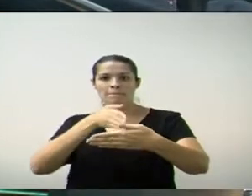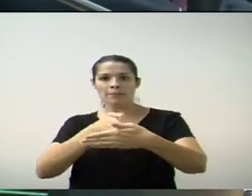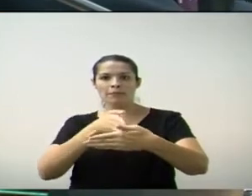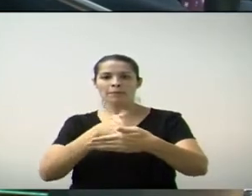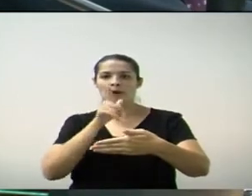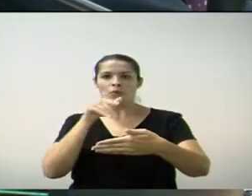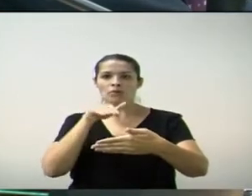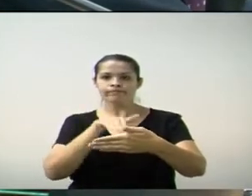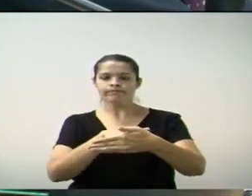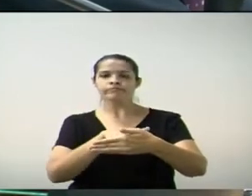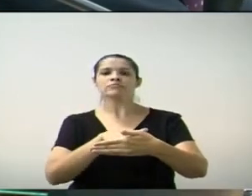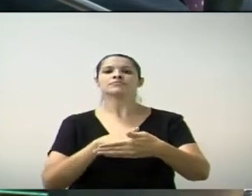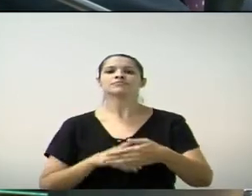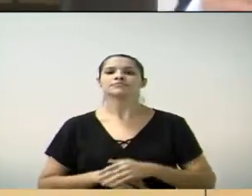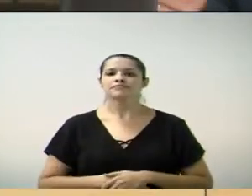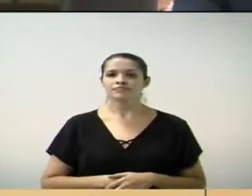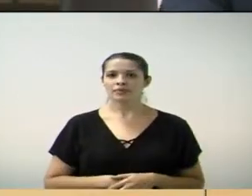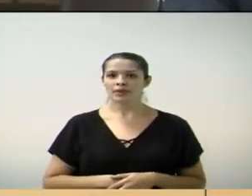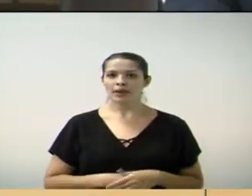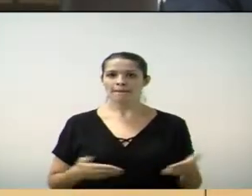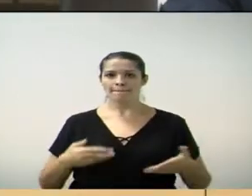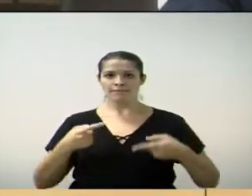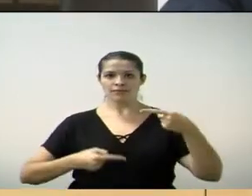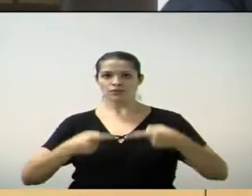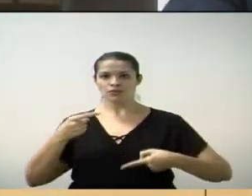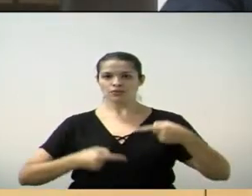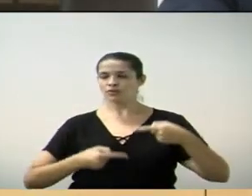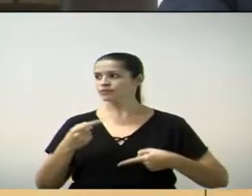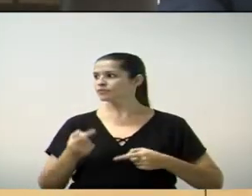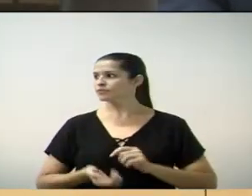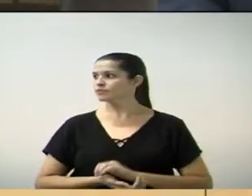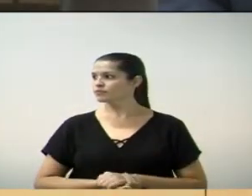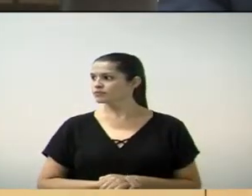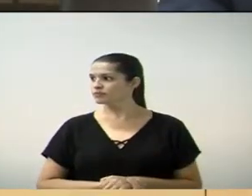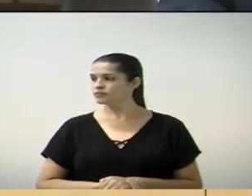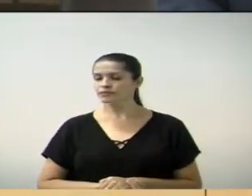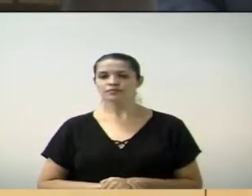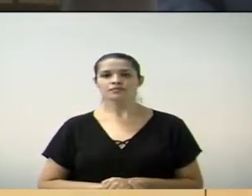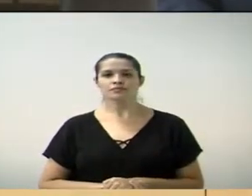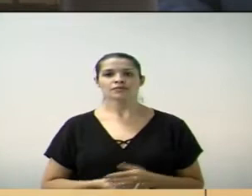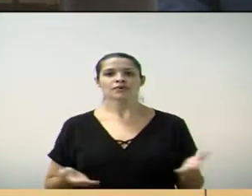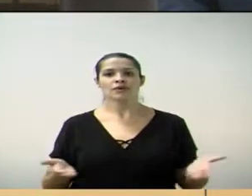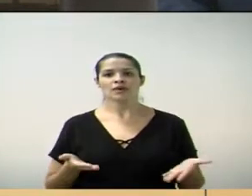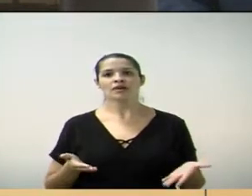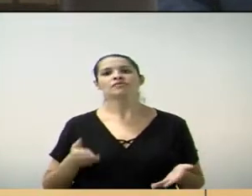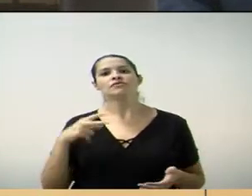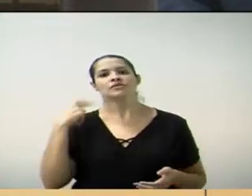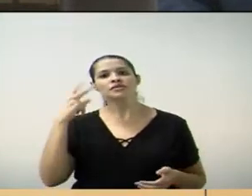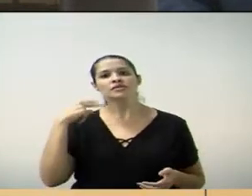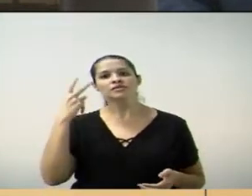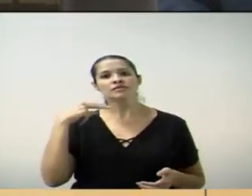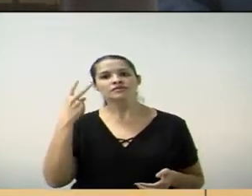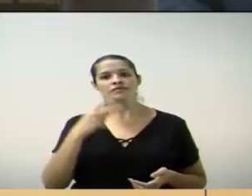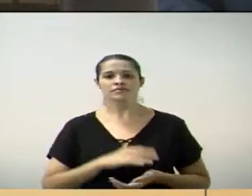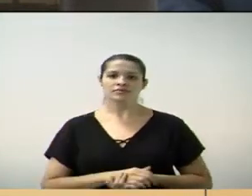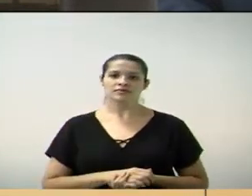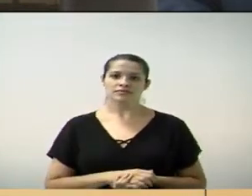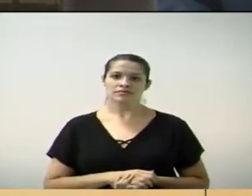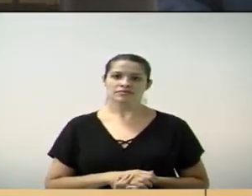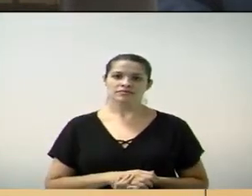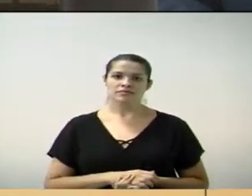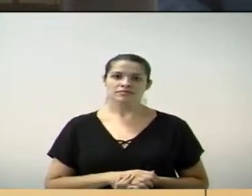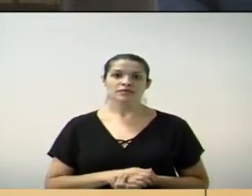Os requerimentos estão em discussão. Com a palavra, o vereador Flávio Xavier.